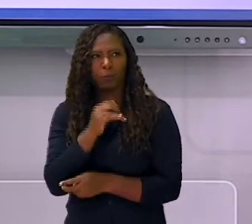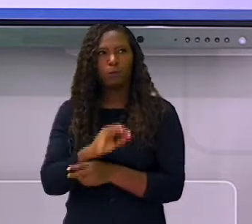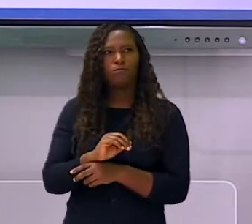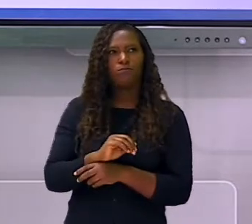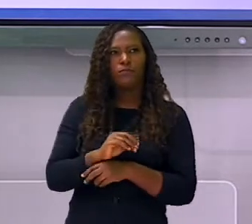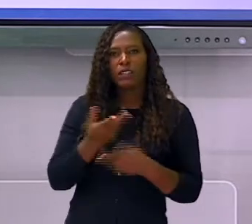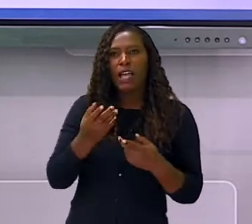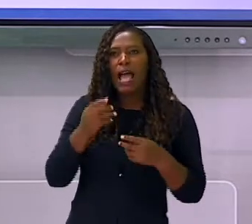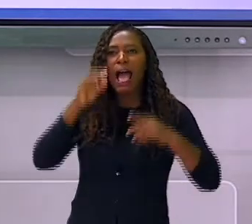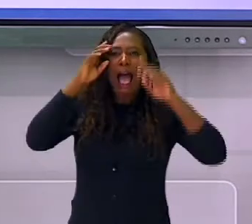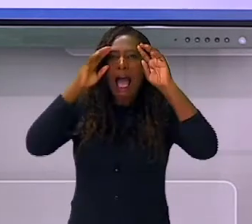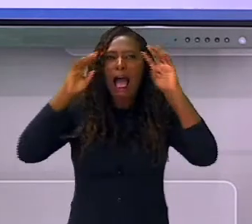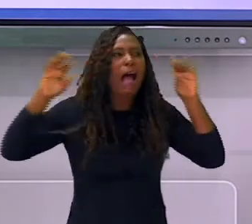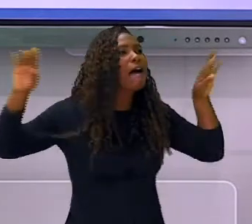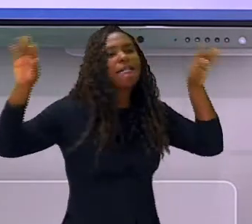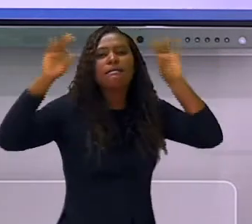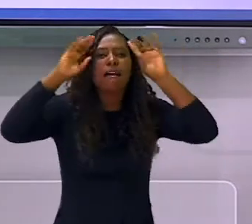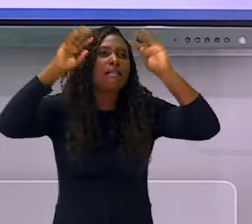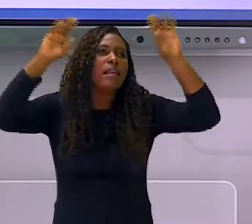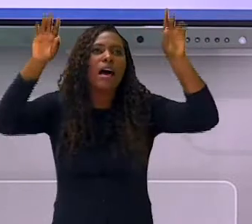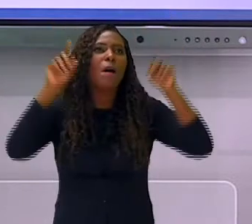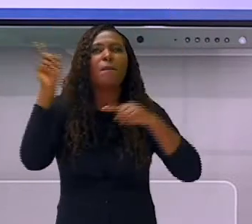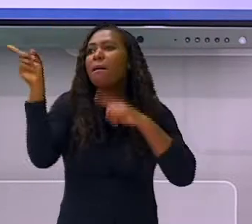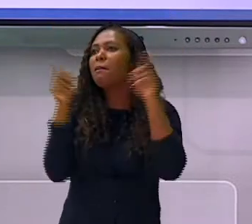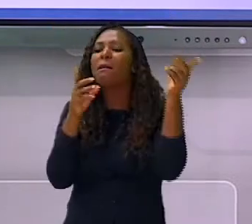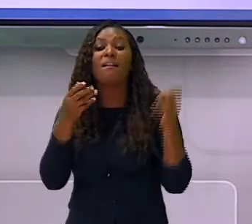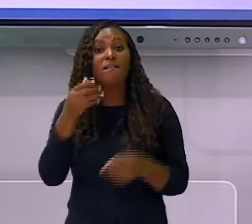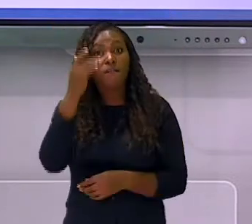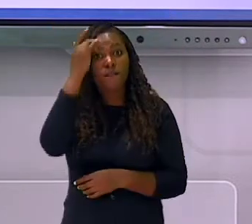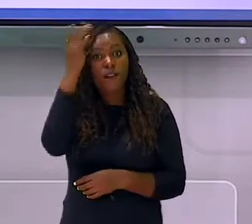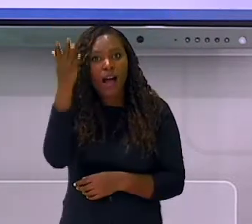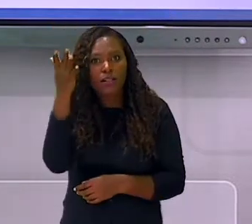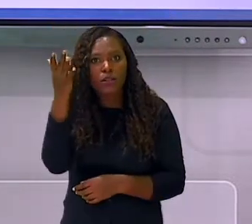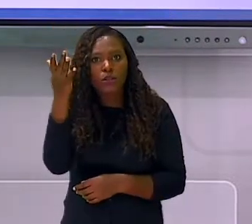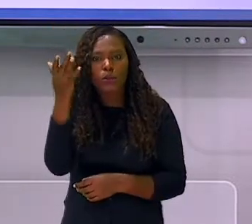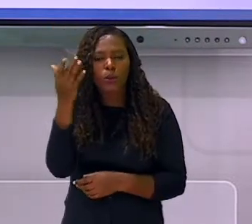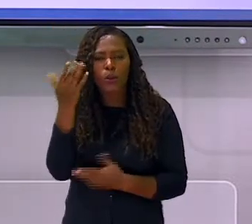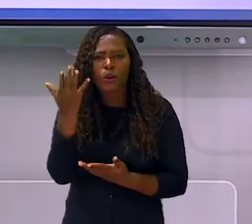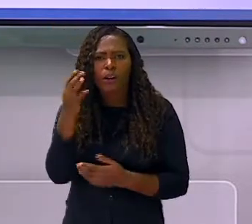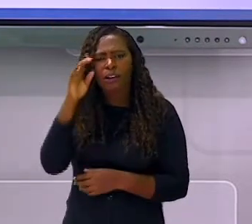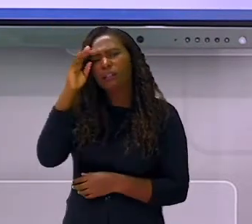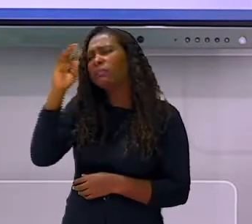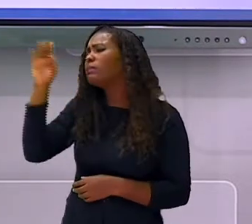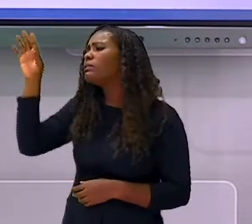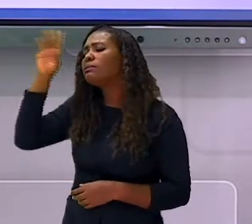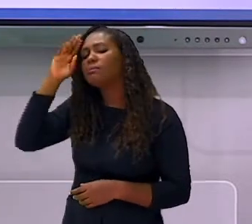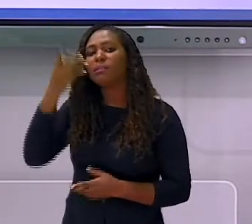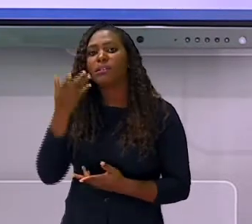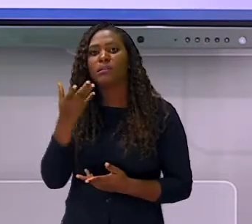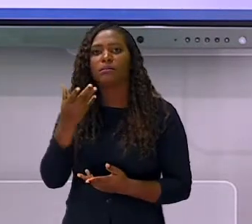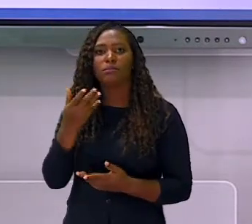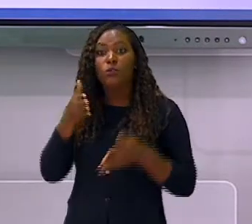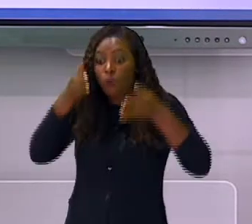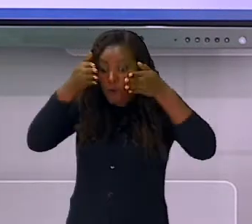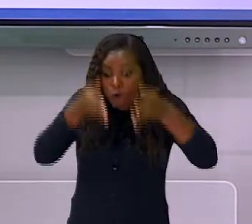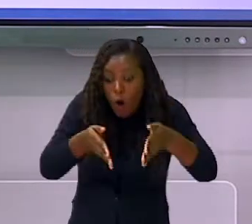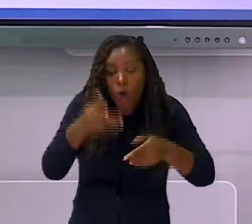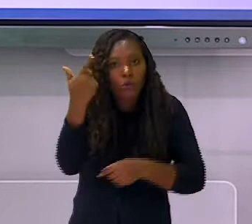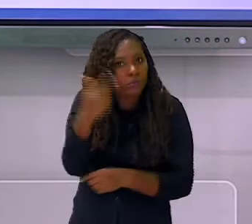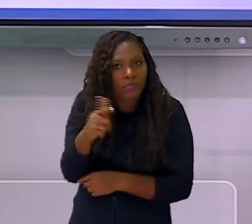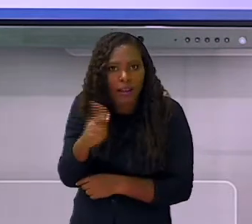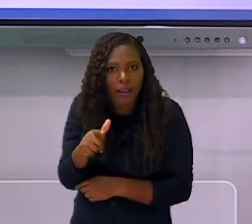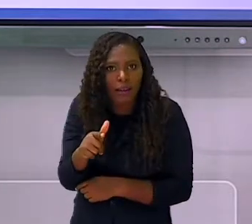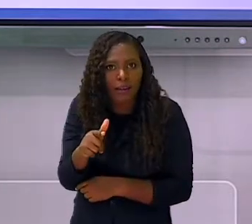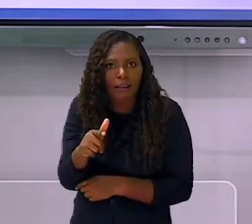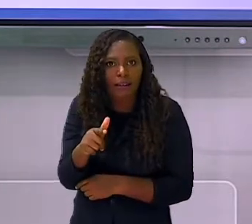Um outro sinal é o atraso do desenvolvimento da linguagem e da fala, porque ele tem dificuldade em dominar,